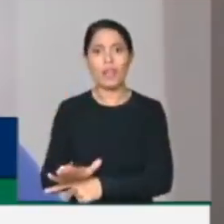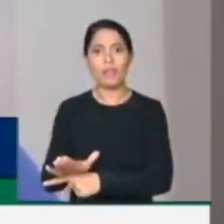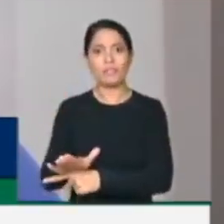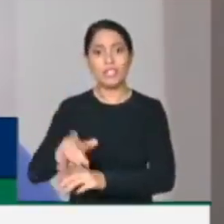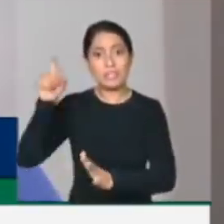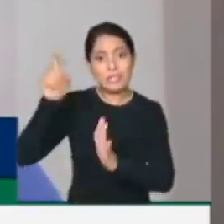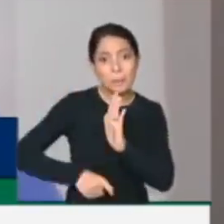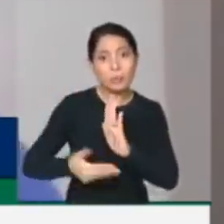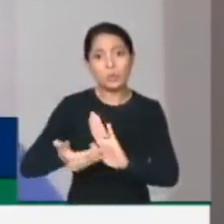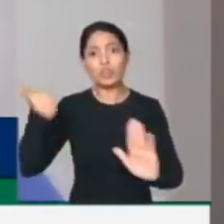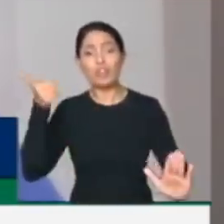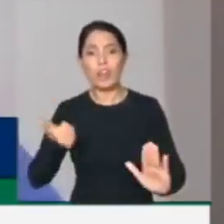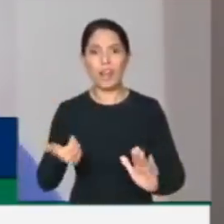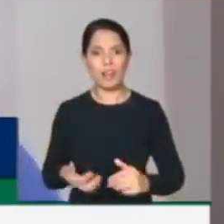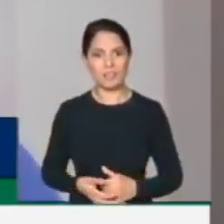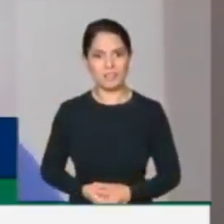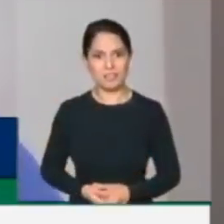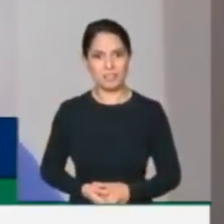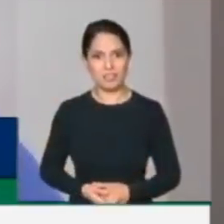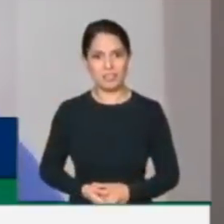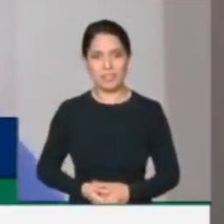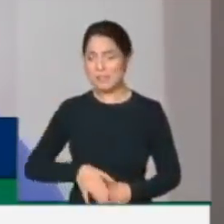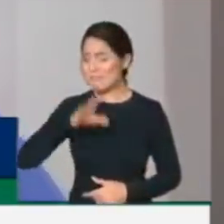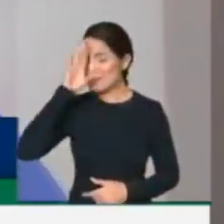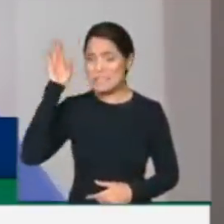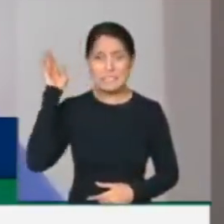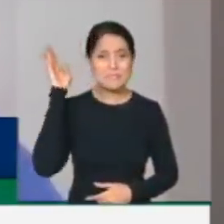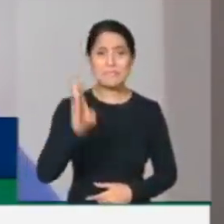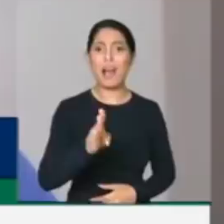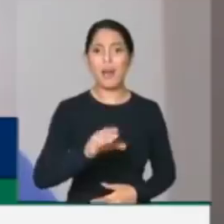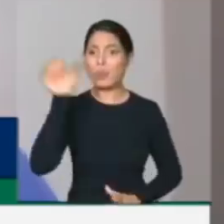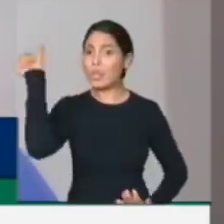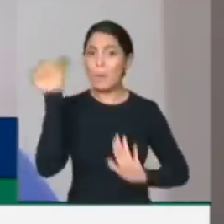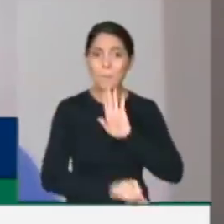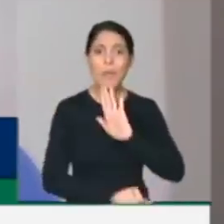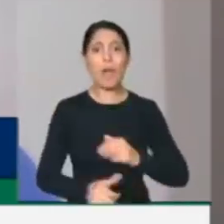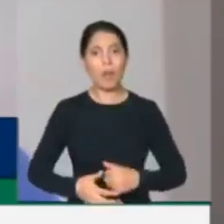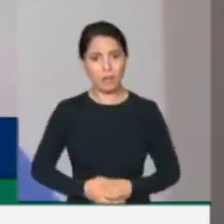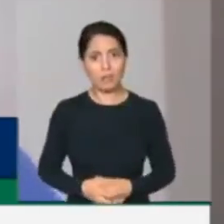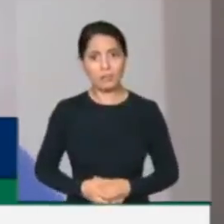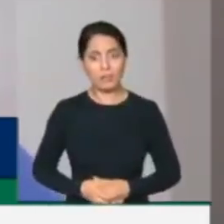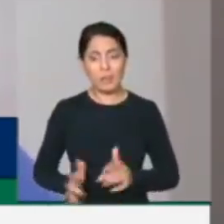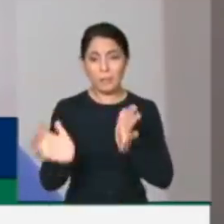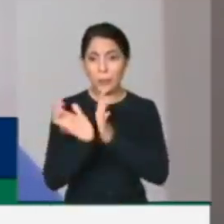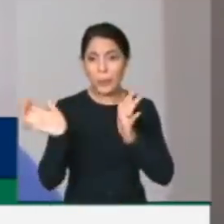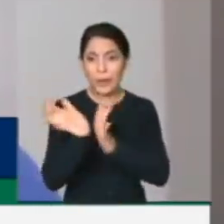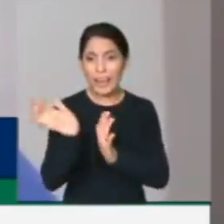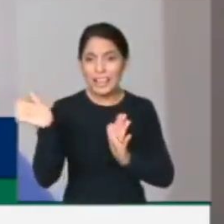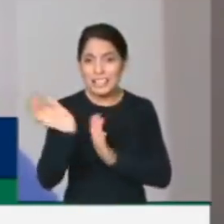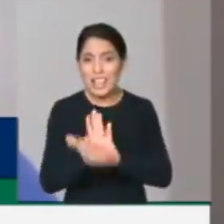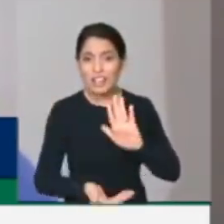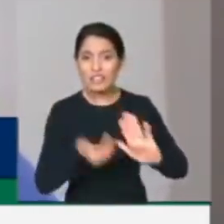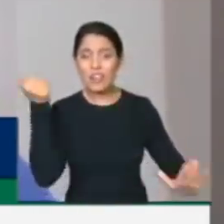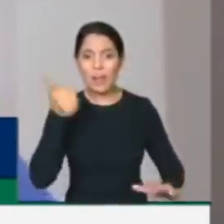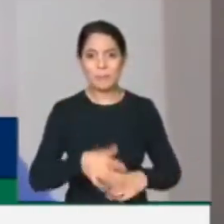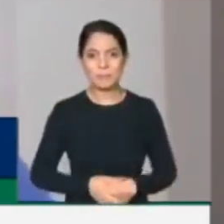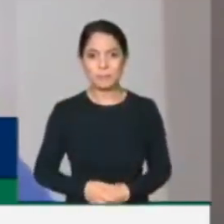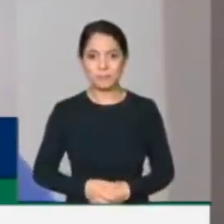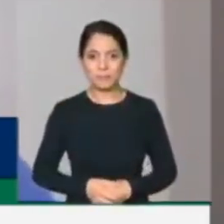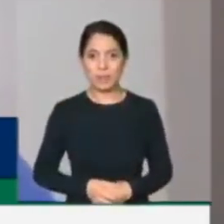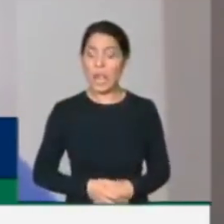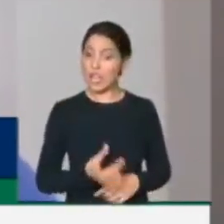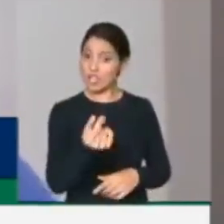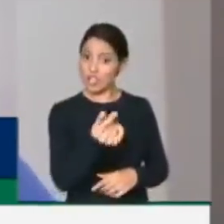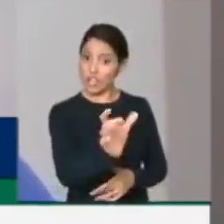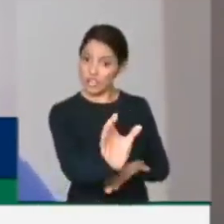os tributos, é tirar os impostos da folha de pagamento, é o pior imposto de todos. Desburocratizar o acesso a crédito barato para os